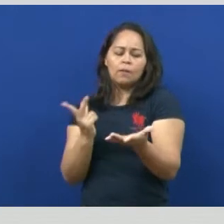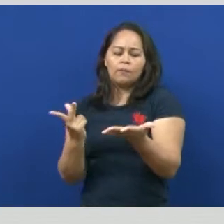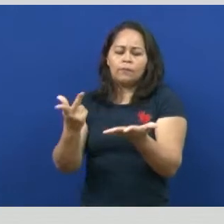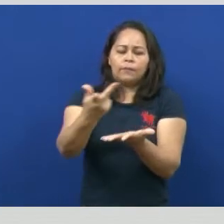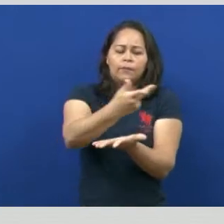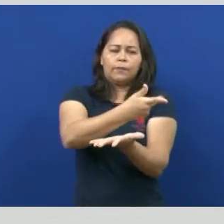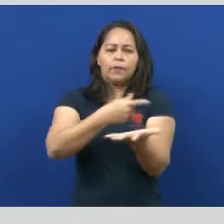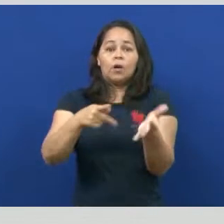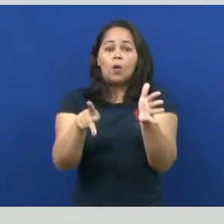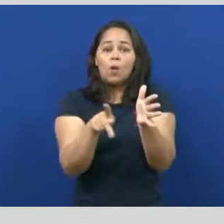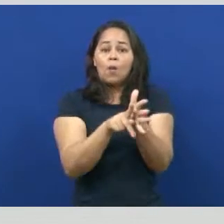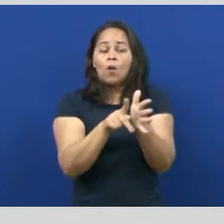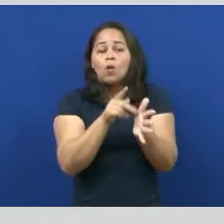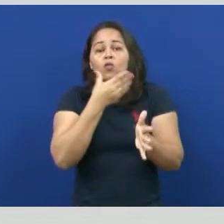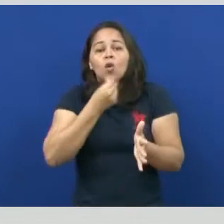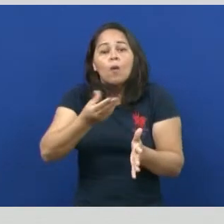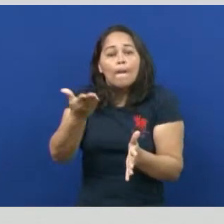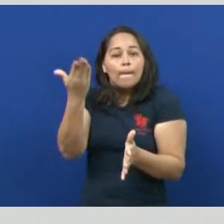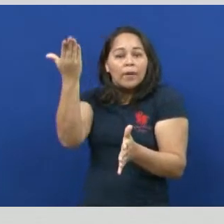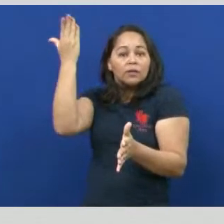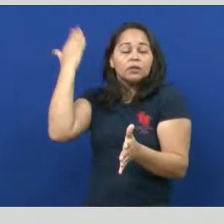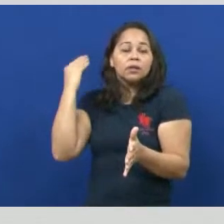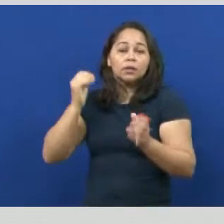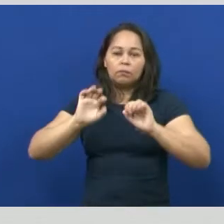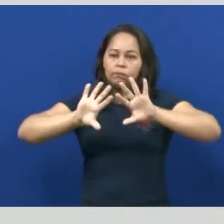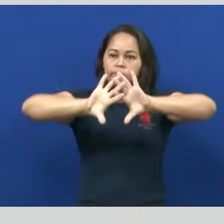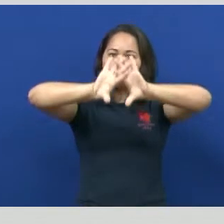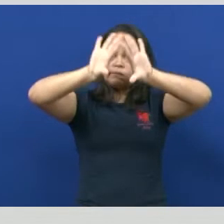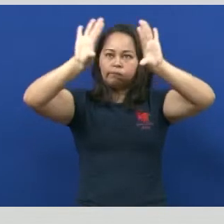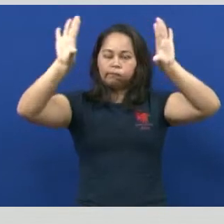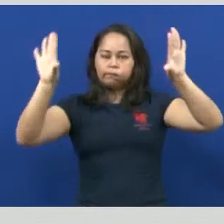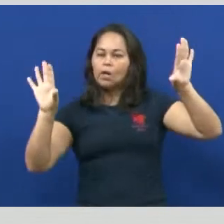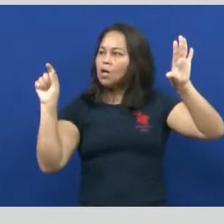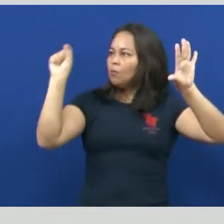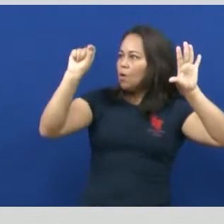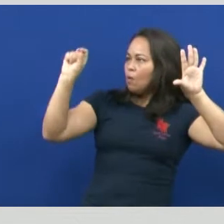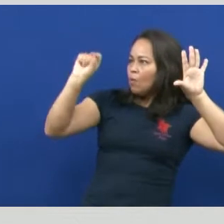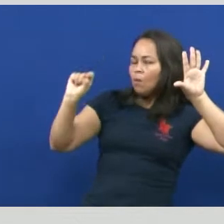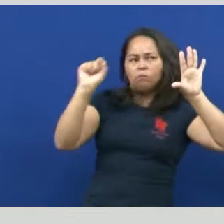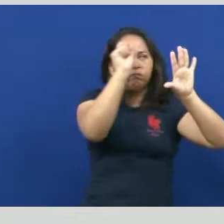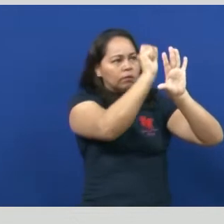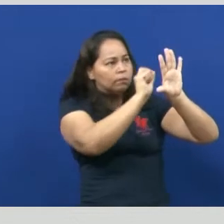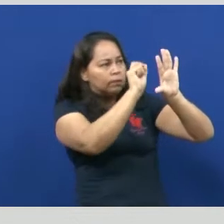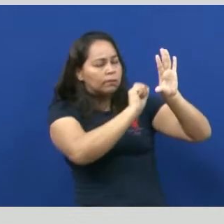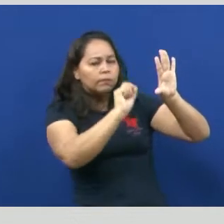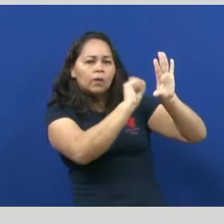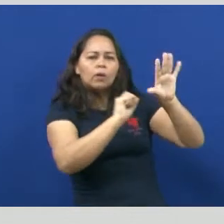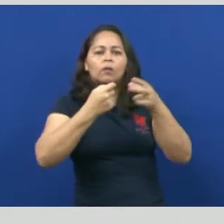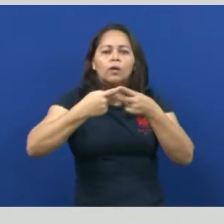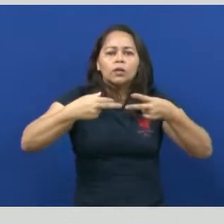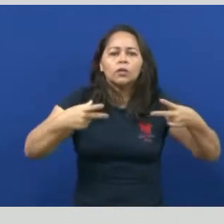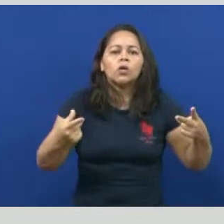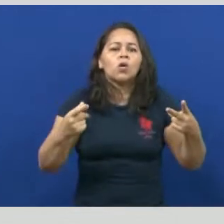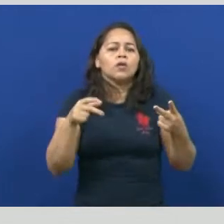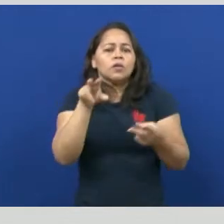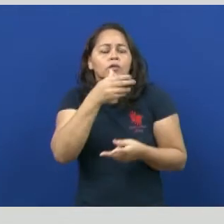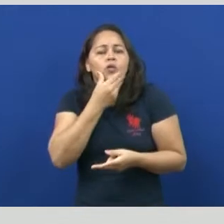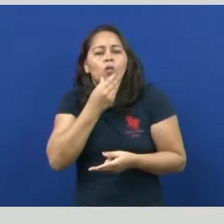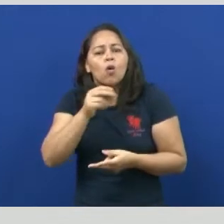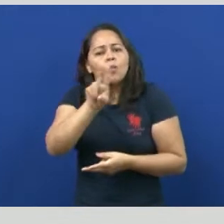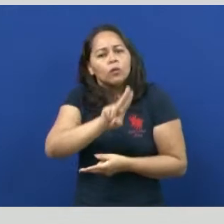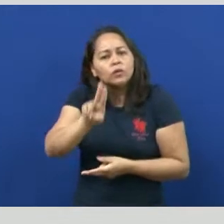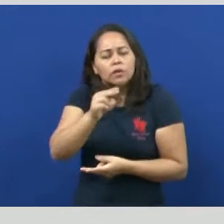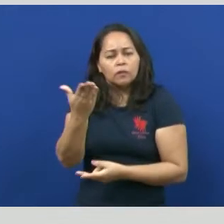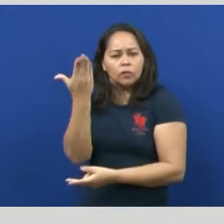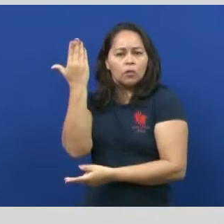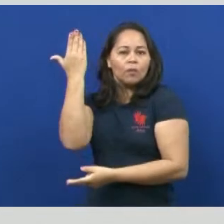esses escritos, esses deixados nas cavernas, assim como as vestimentas, né? Os objetos, os fósseis encontrados,